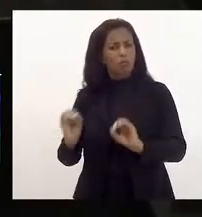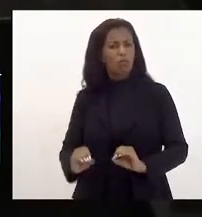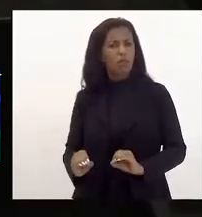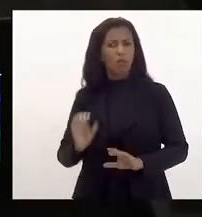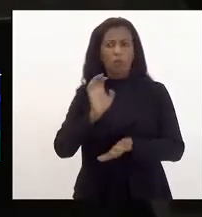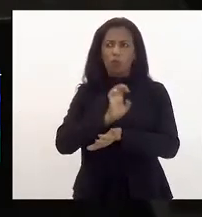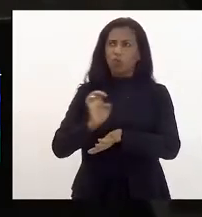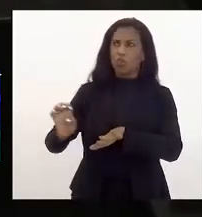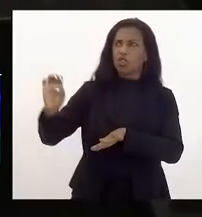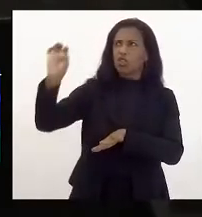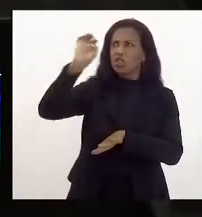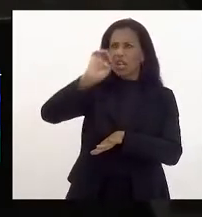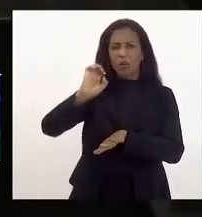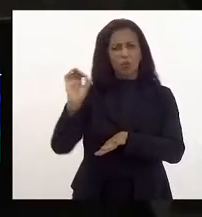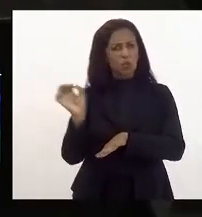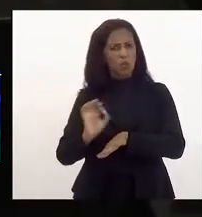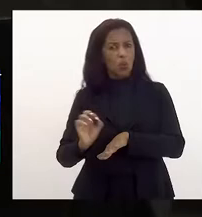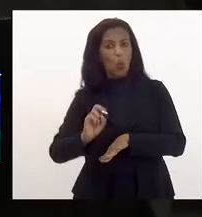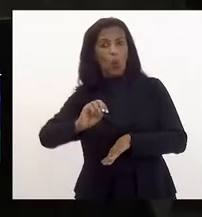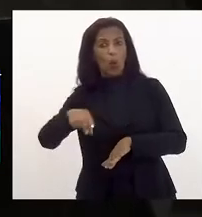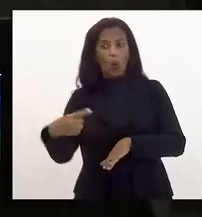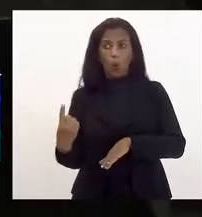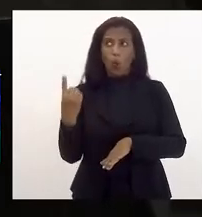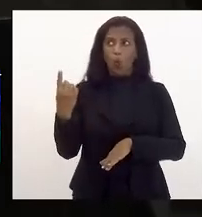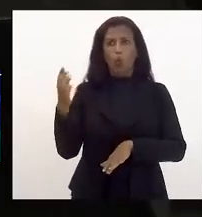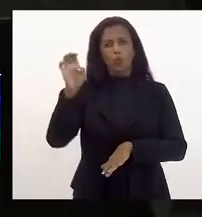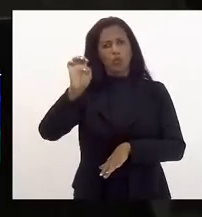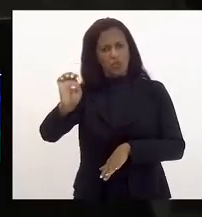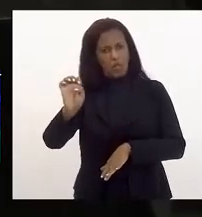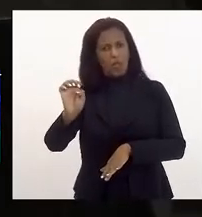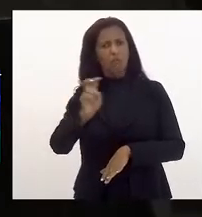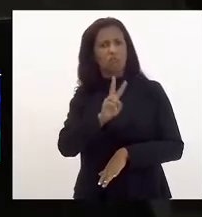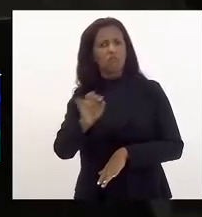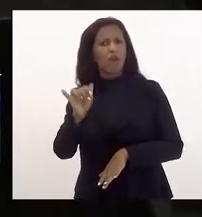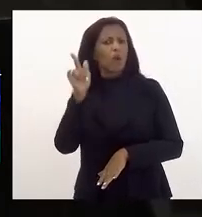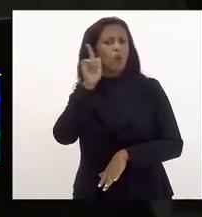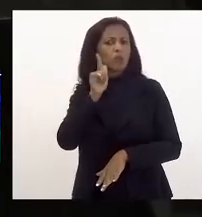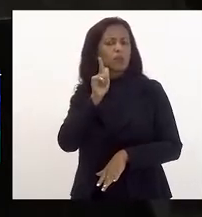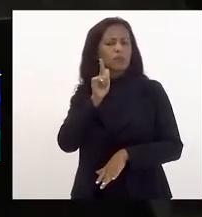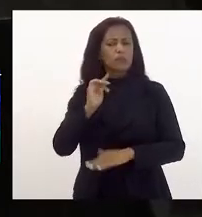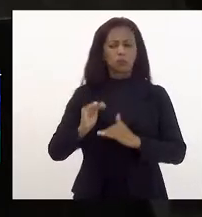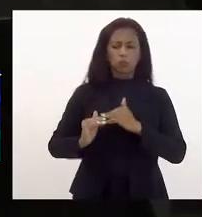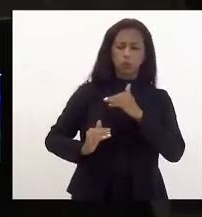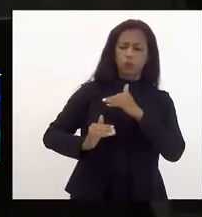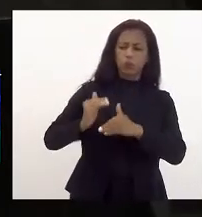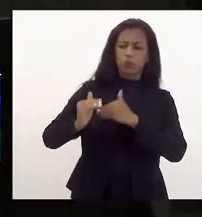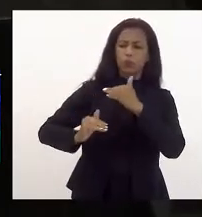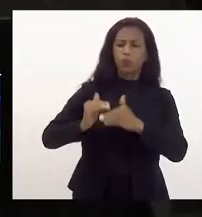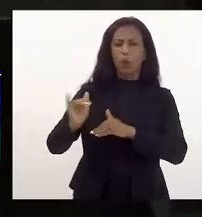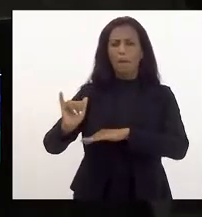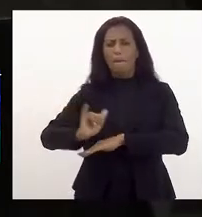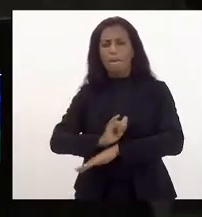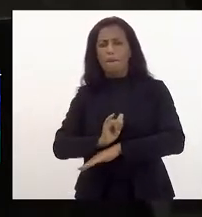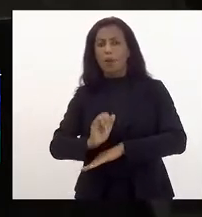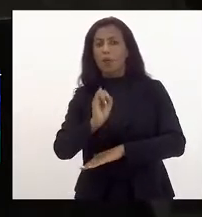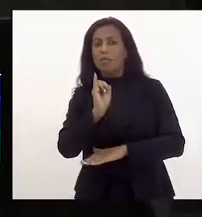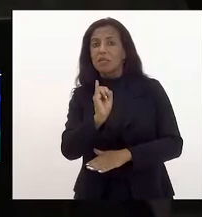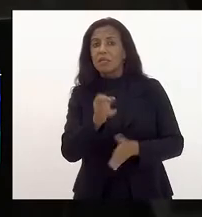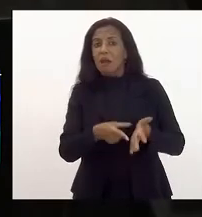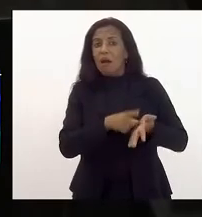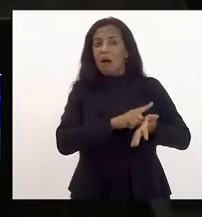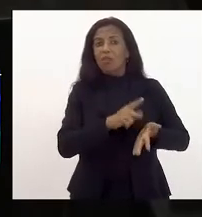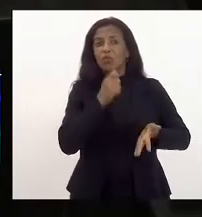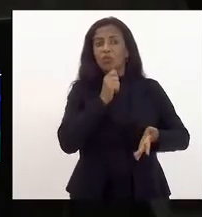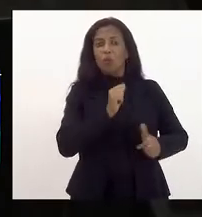ou raramente um estado vai conseguir Márcio ter um projeto de desenvolvimento sem que haja uma mudança o